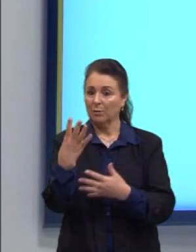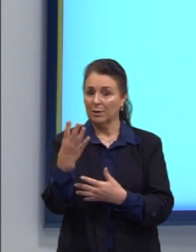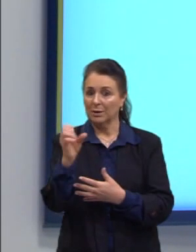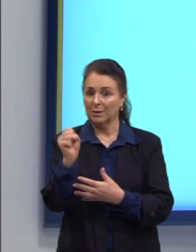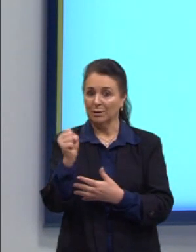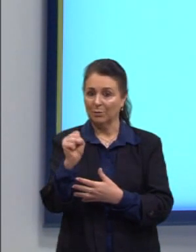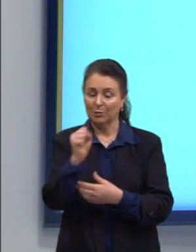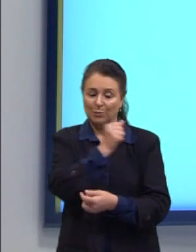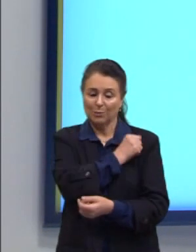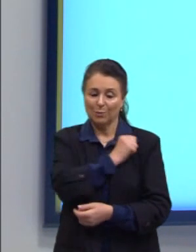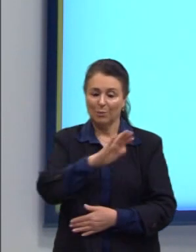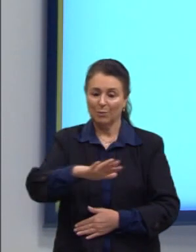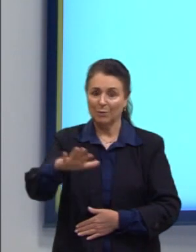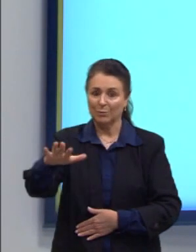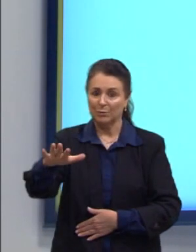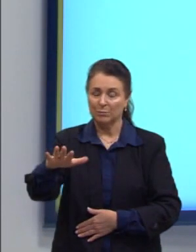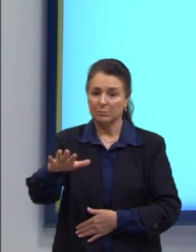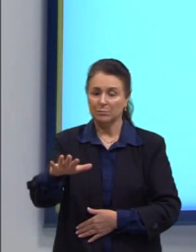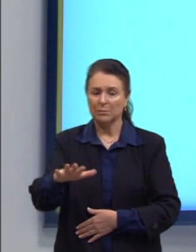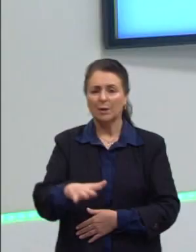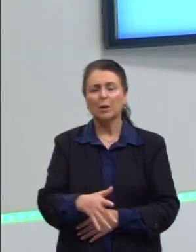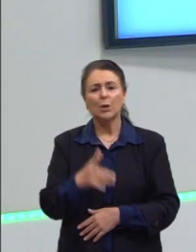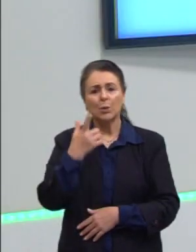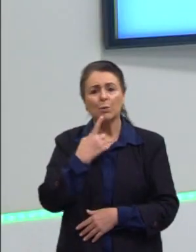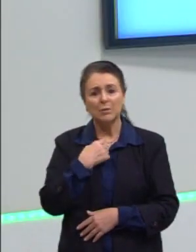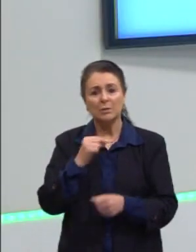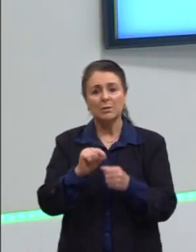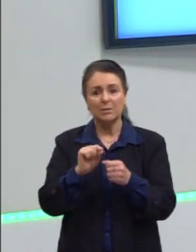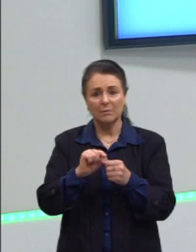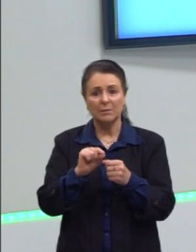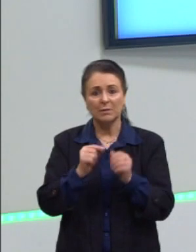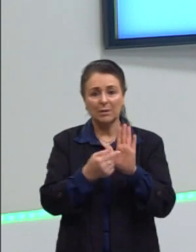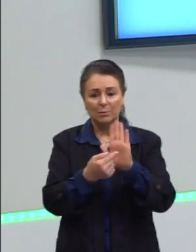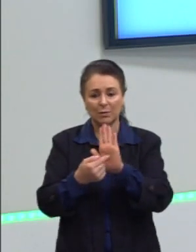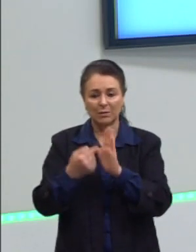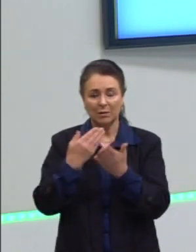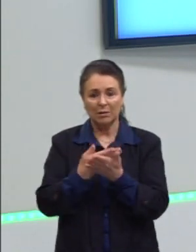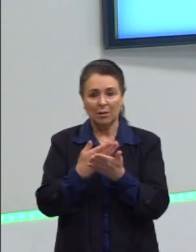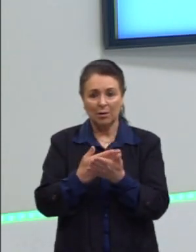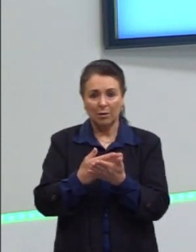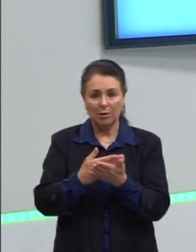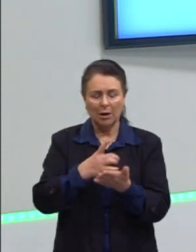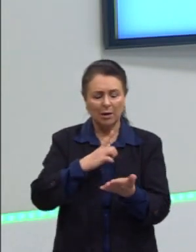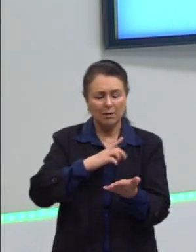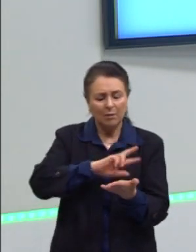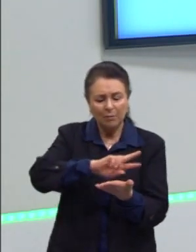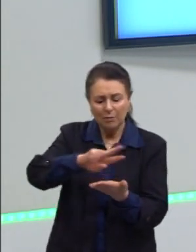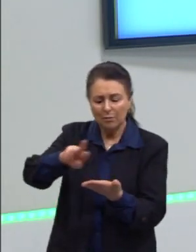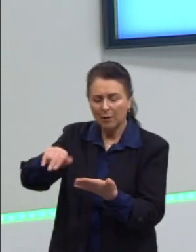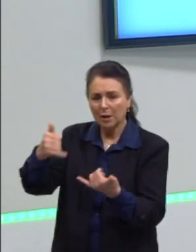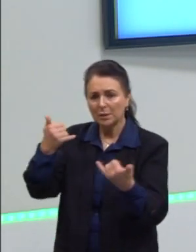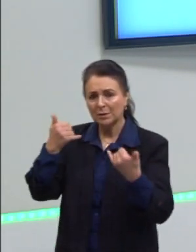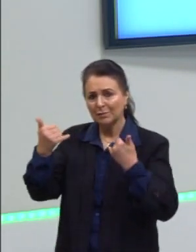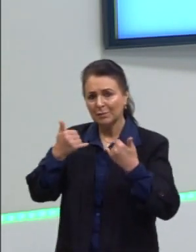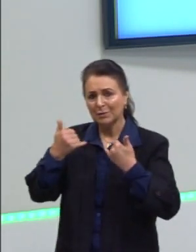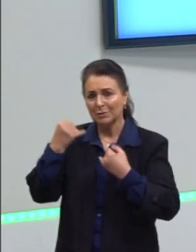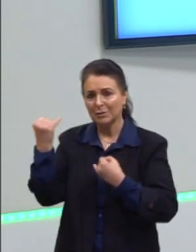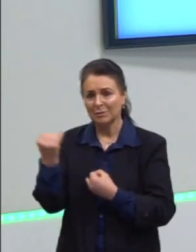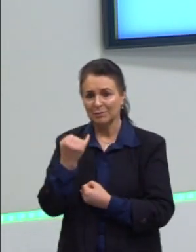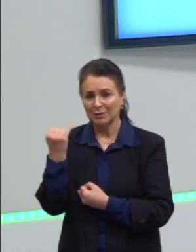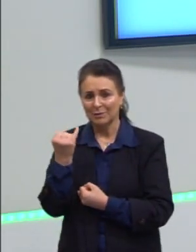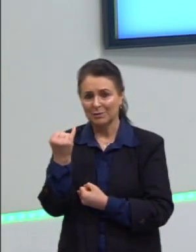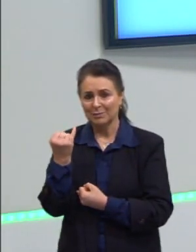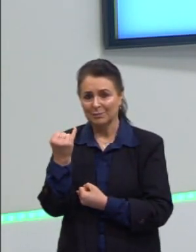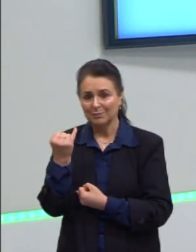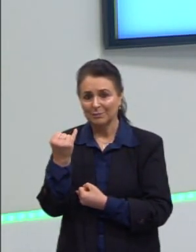Essa questão aqui eu achei bacana de trazer para a nossa aula, porque ela tem várias informações. E aí é importante a